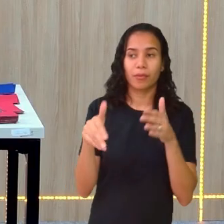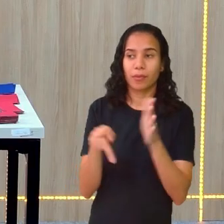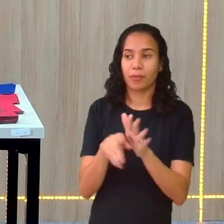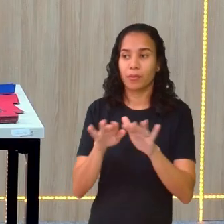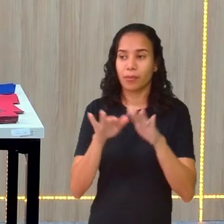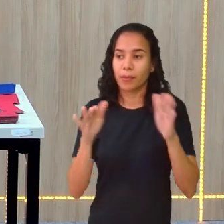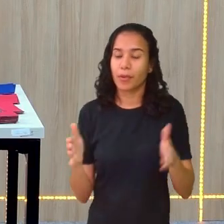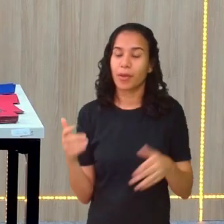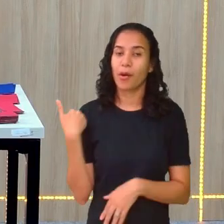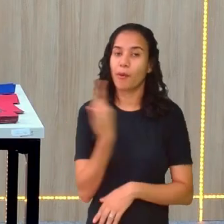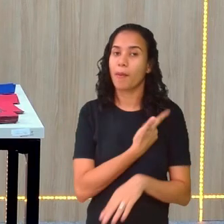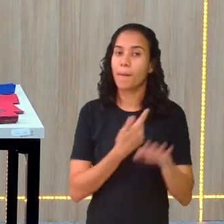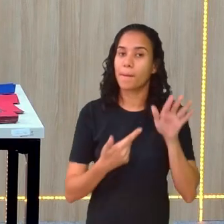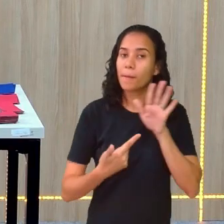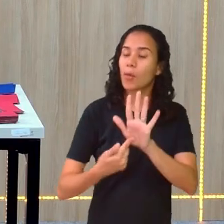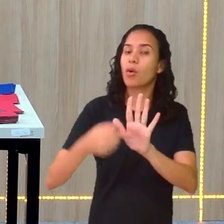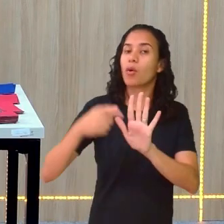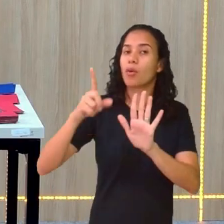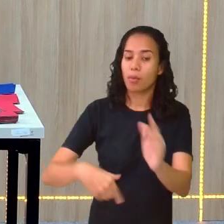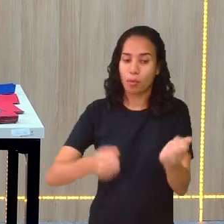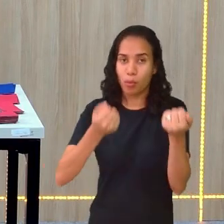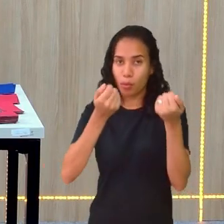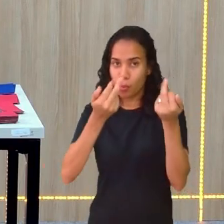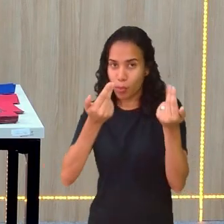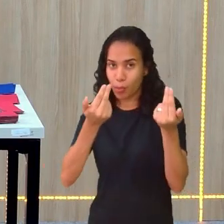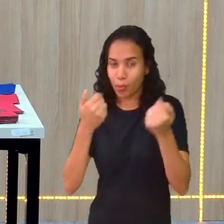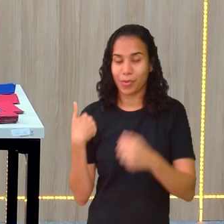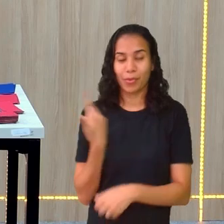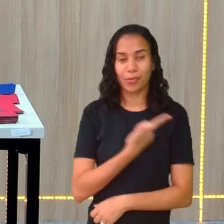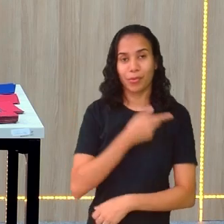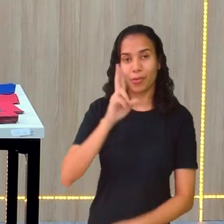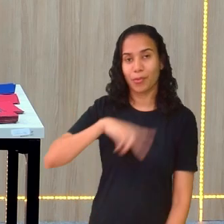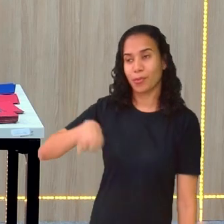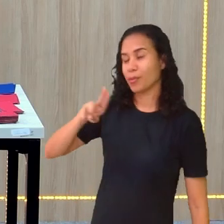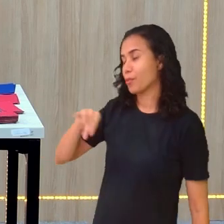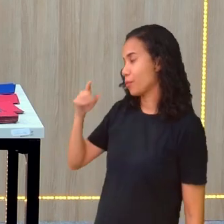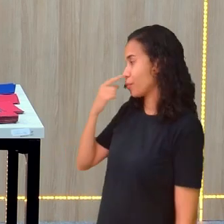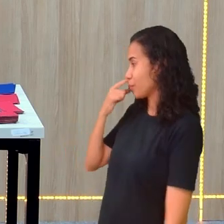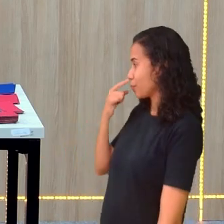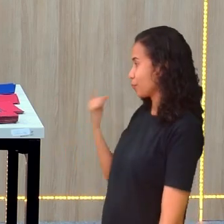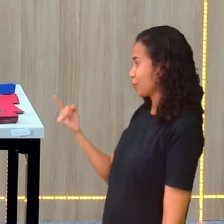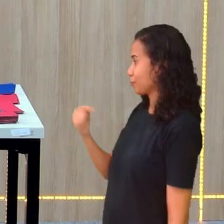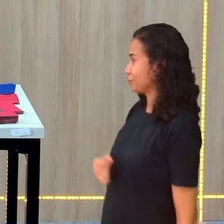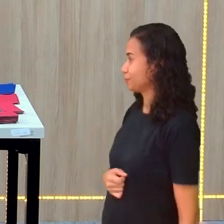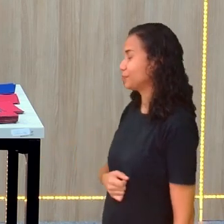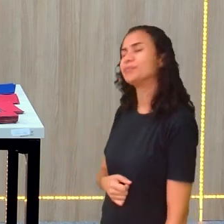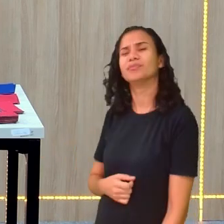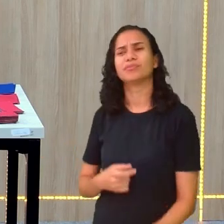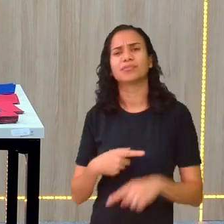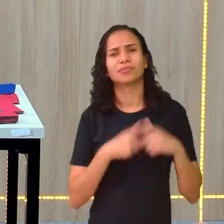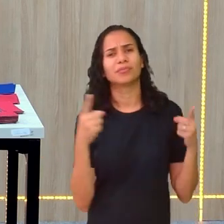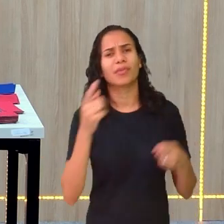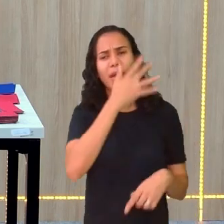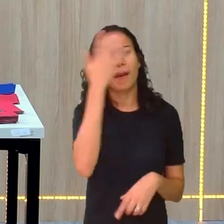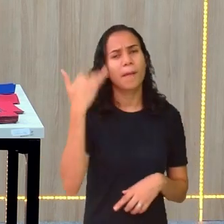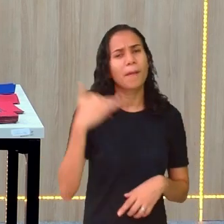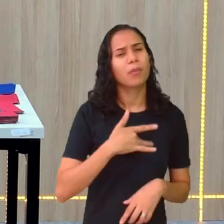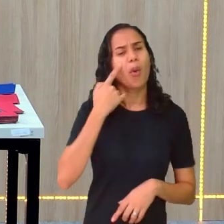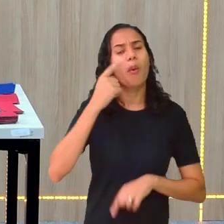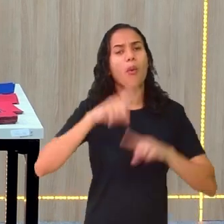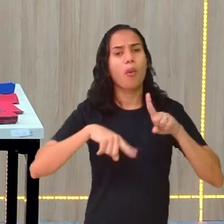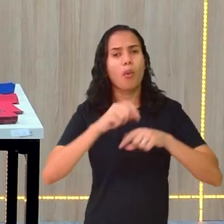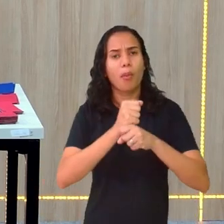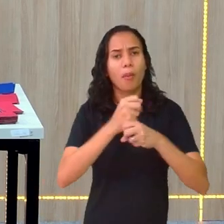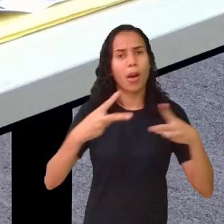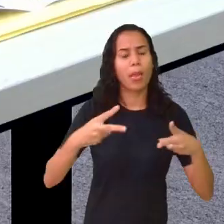Para cá, para a gente mostrar que foi exatamente o que a gente trabalhou aqui. Olha, gente, como esse material